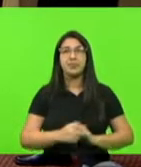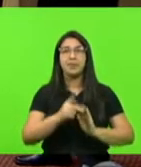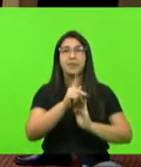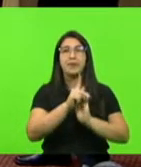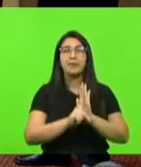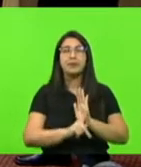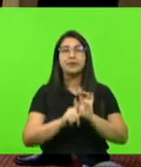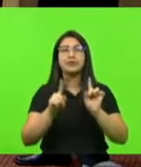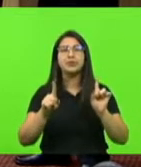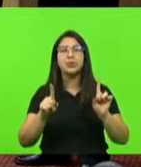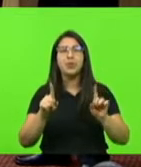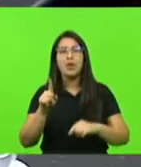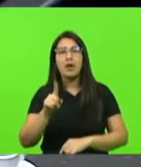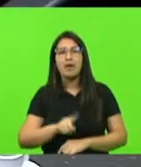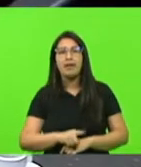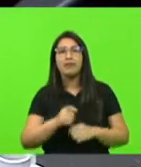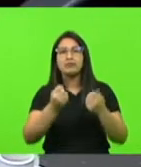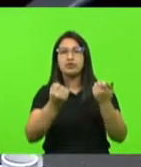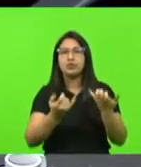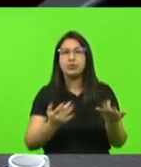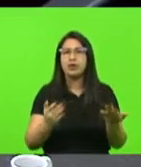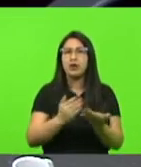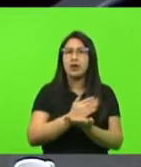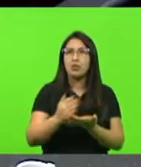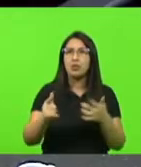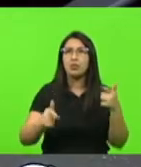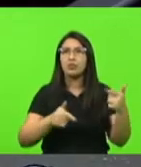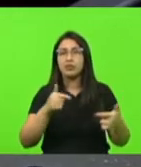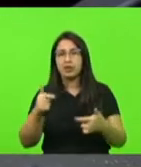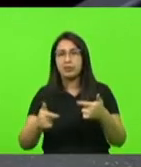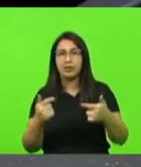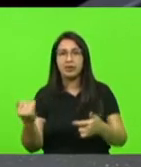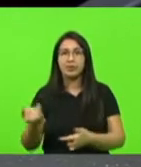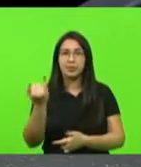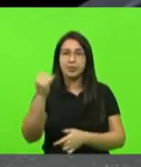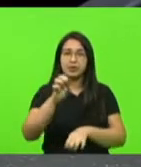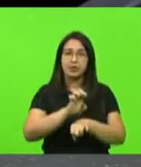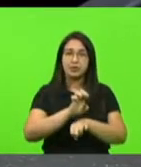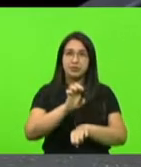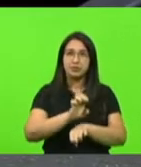ele dispõe apenas sobre algumas atividades consideradas essenciais no Estado,